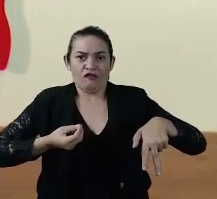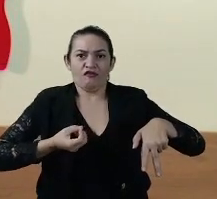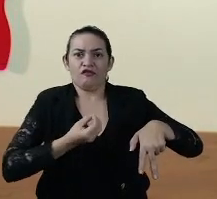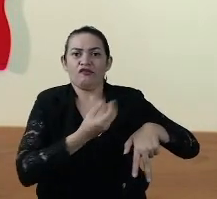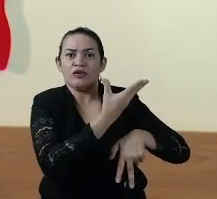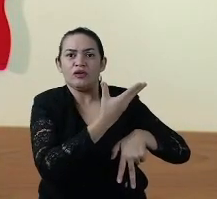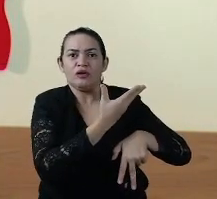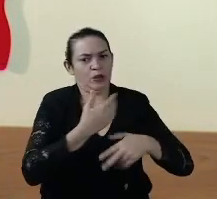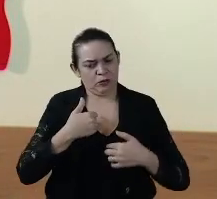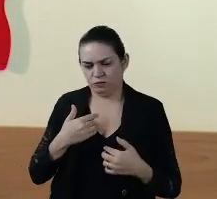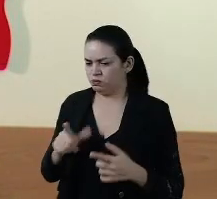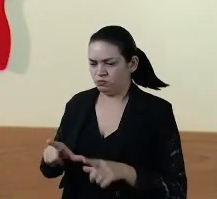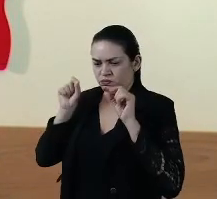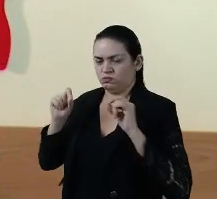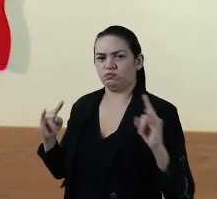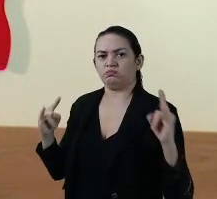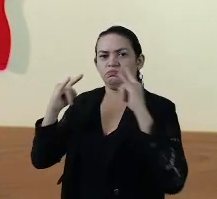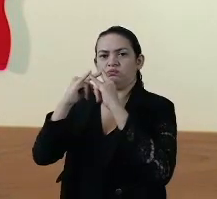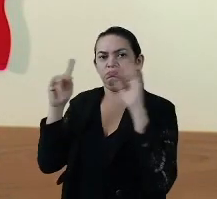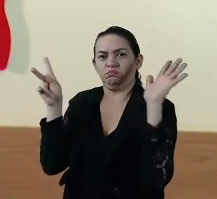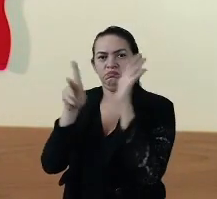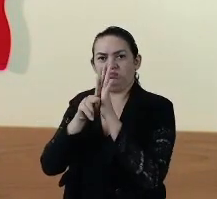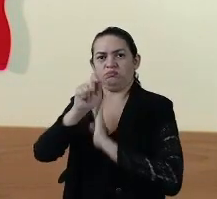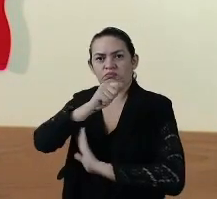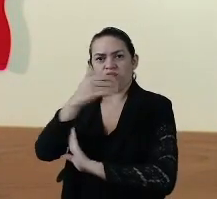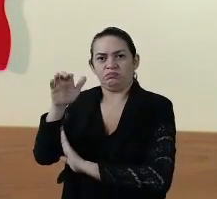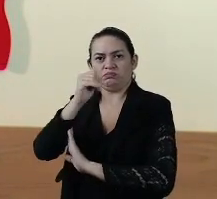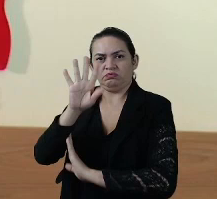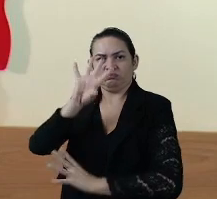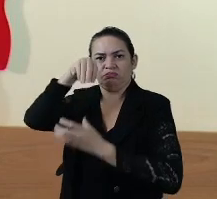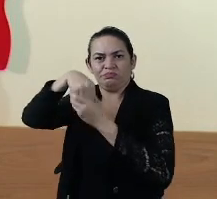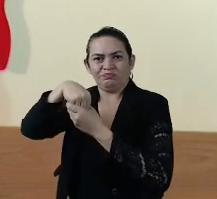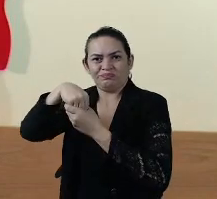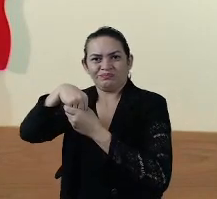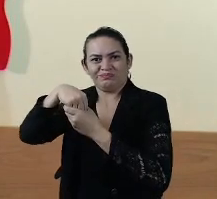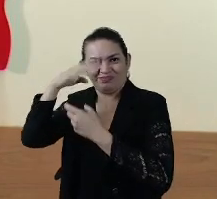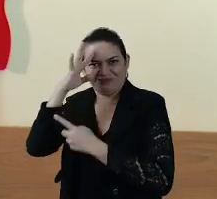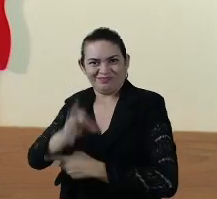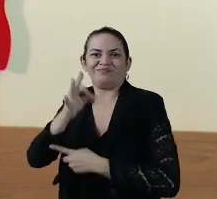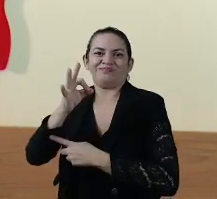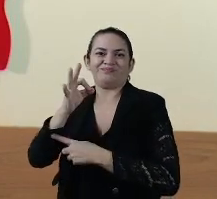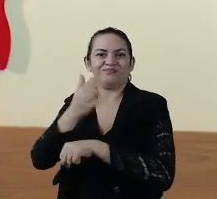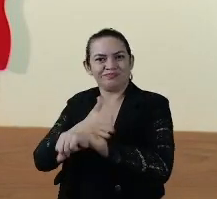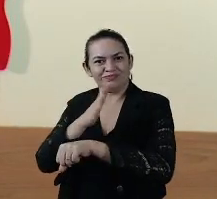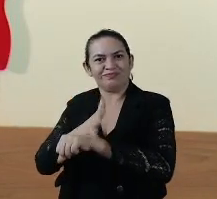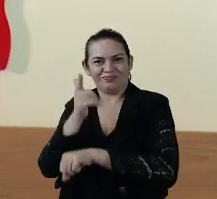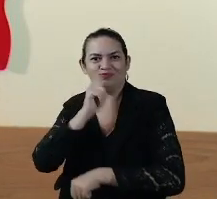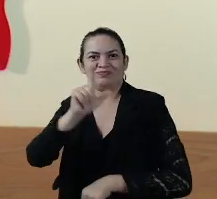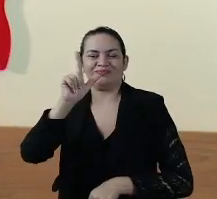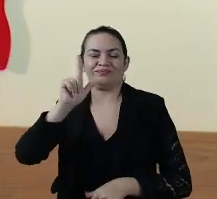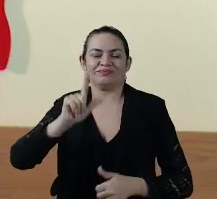Por isso que foi uma decisão certa. E nós estamos provando isto na prática.